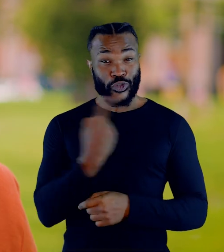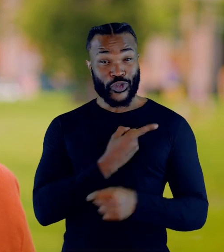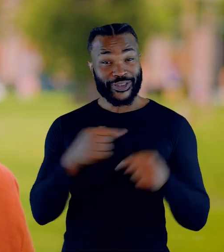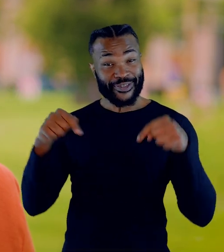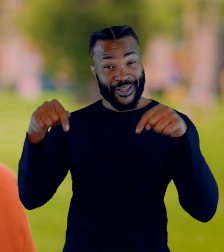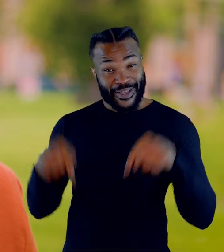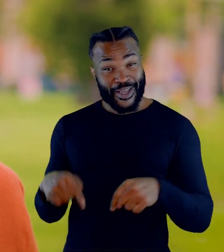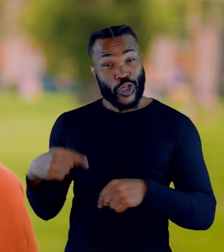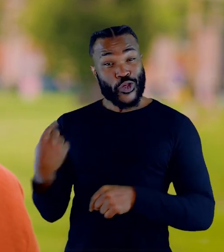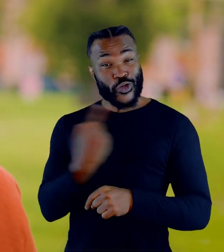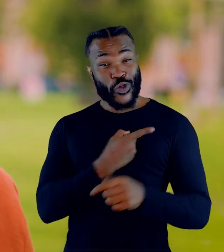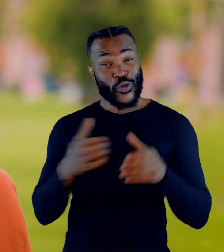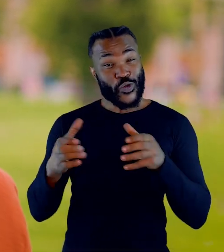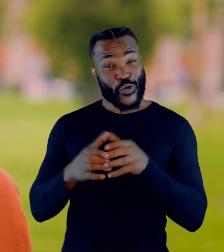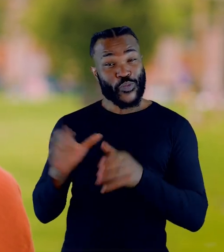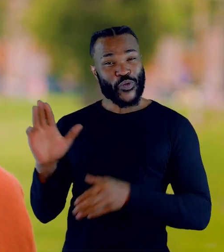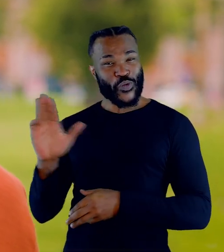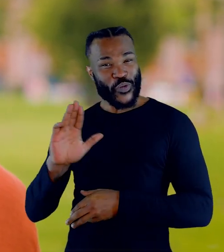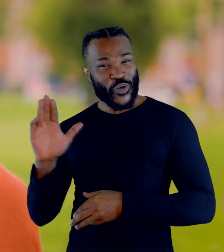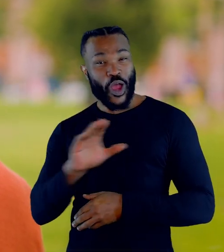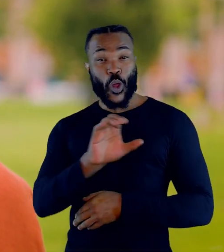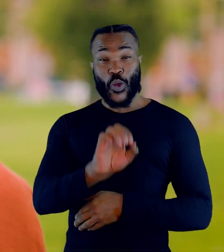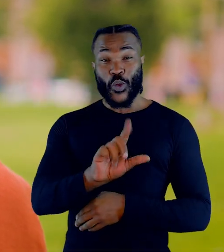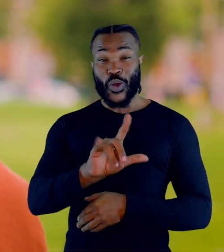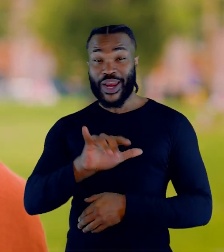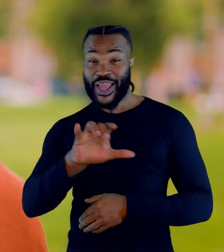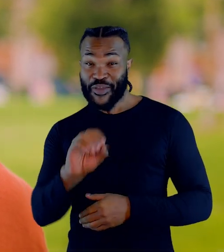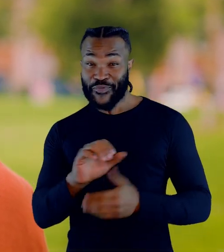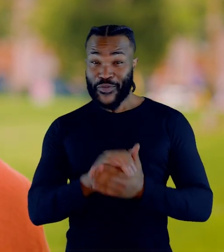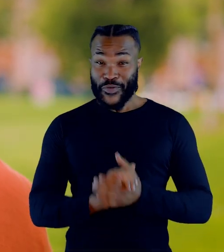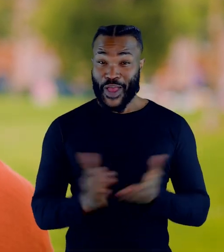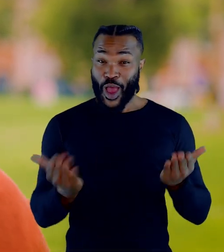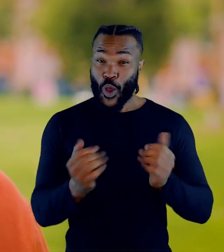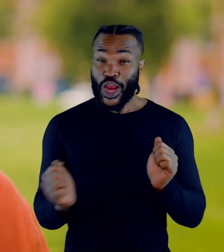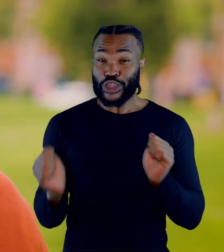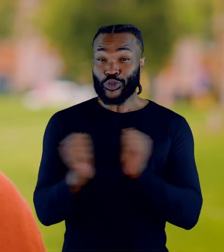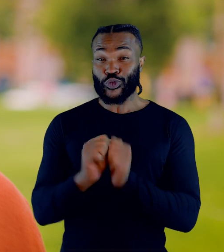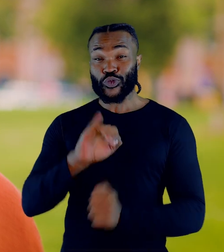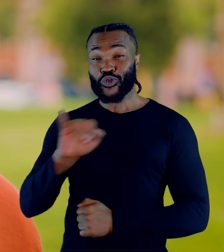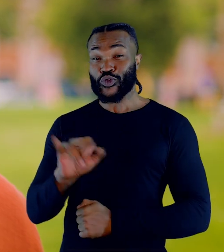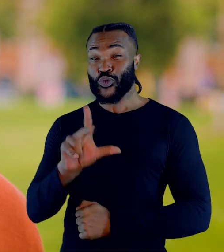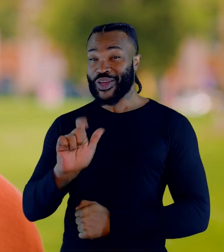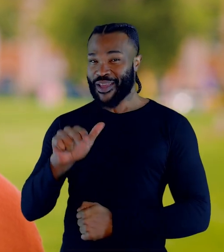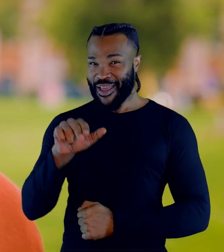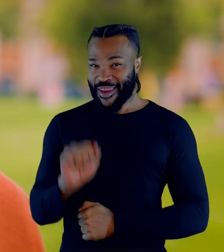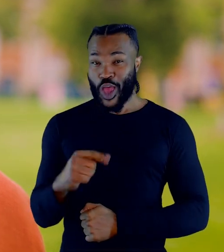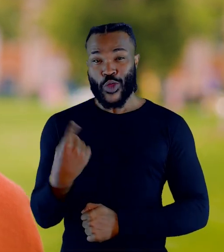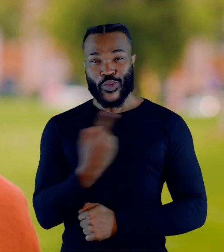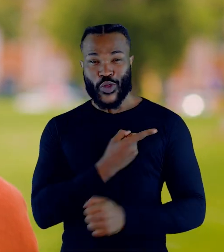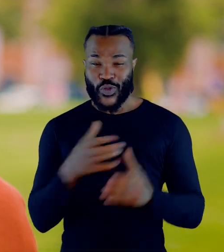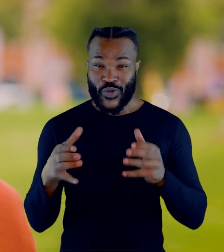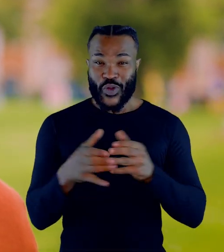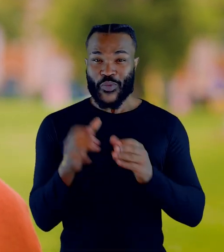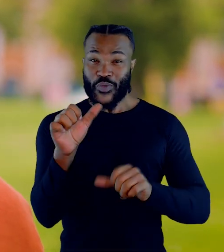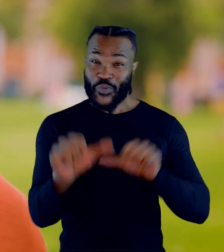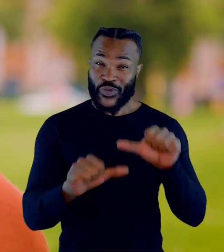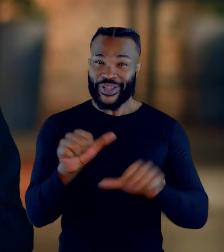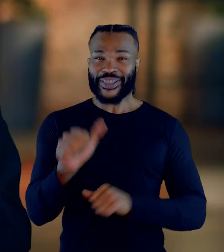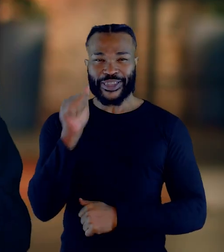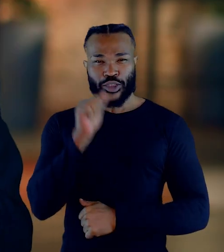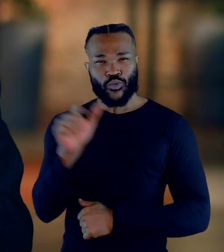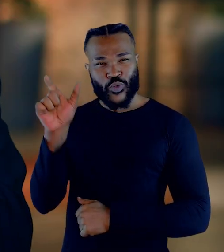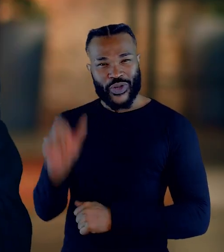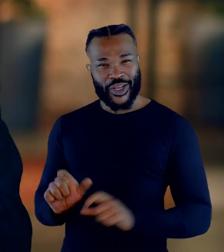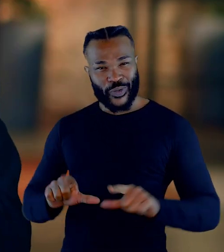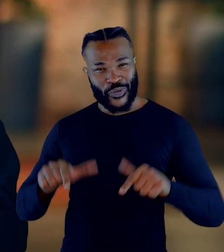Nós aqui somos o time do Lula, do Olívio Dutra e agora com a Juliana Brizola. Somos o time da mudança.